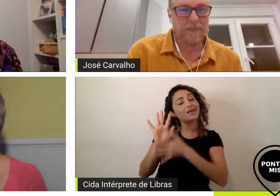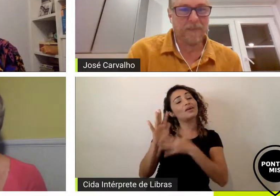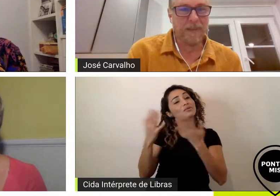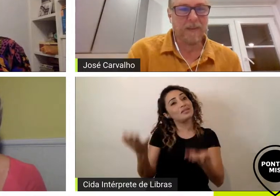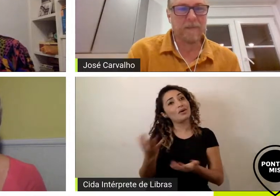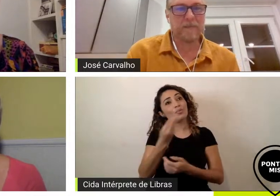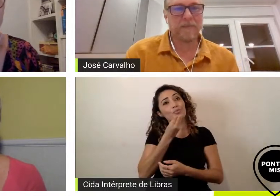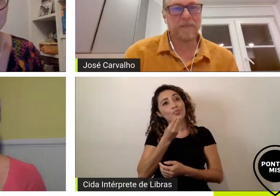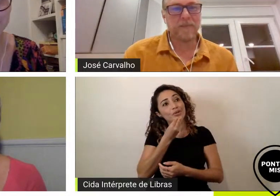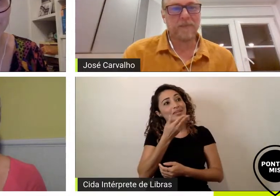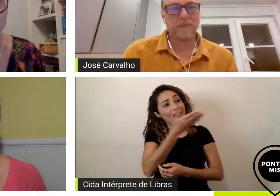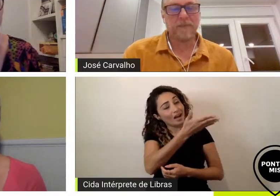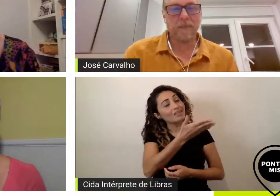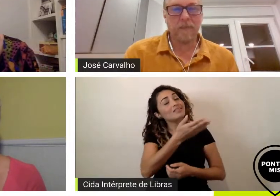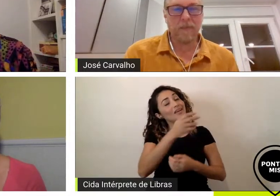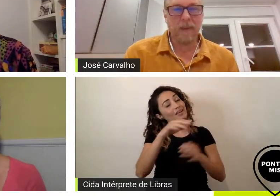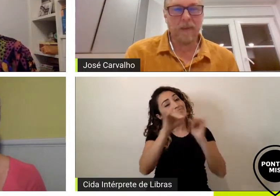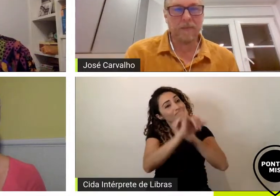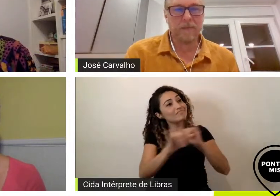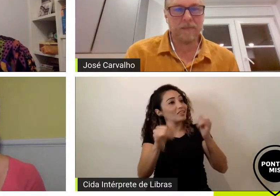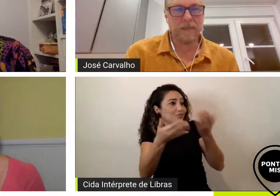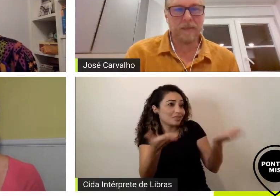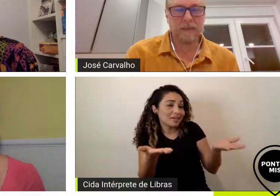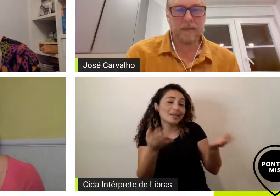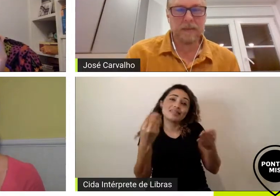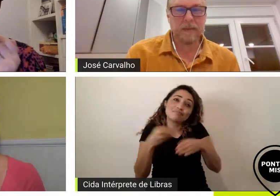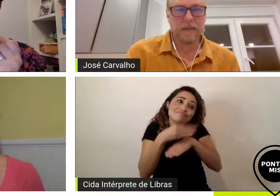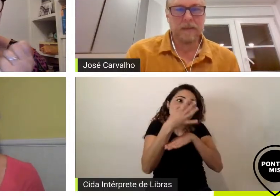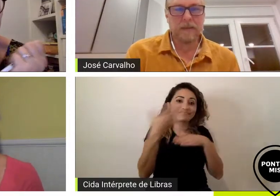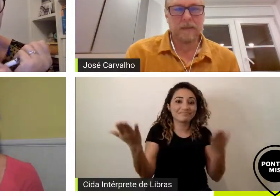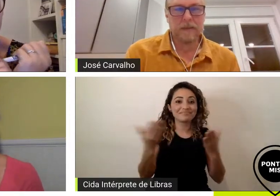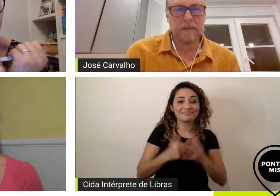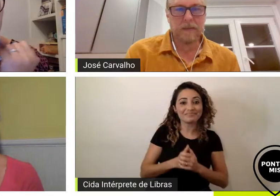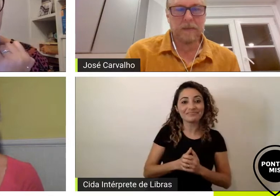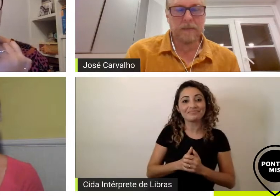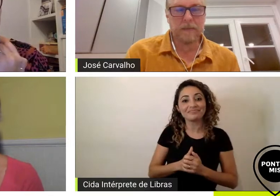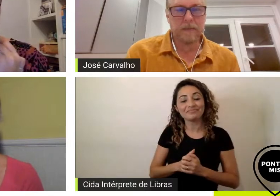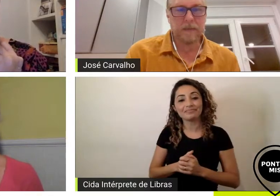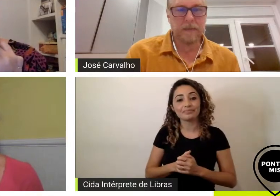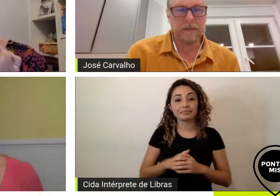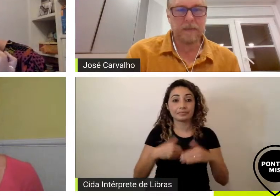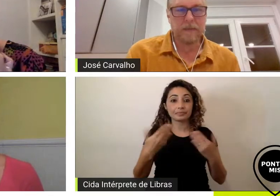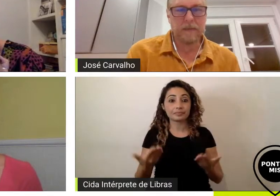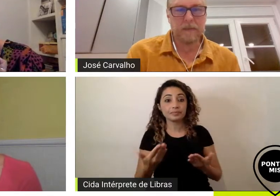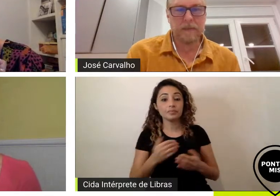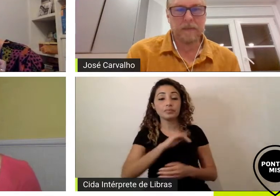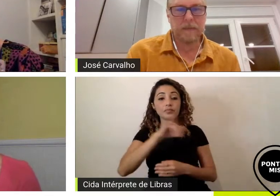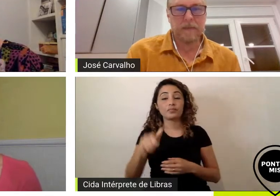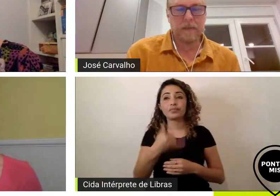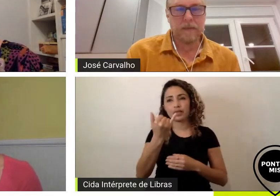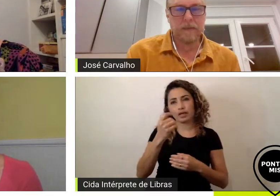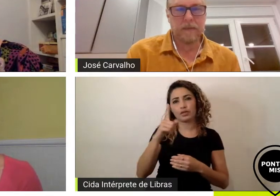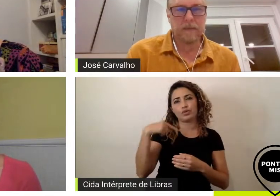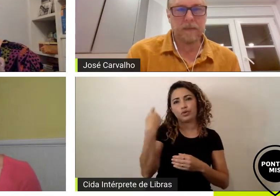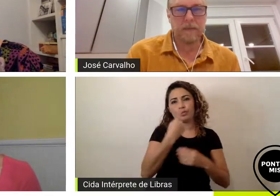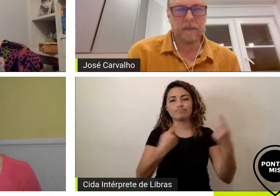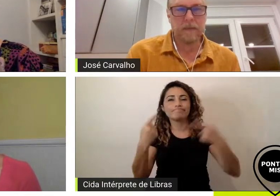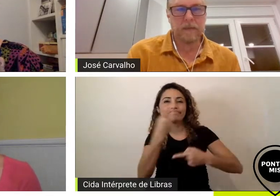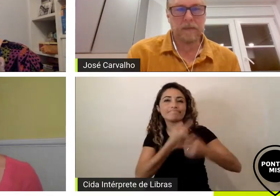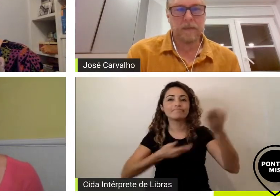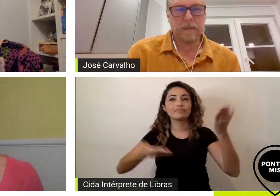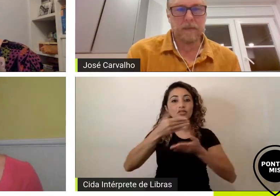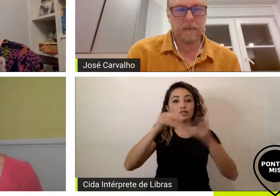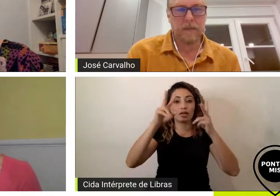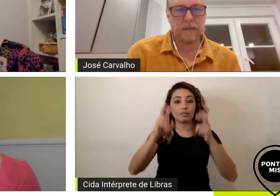Maravilha vou aproveitar aqui a gente está falando dessas grandes produções também que marcaram vou pegar um